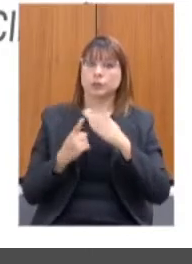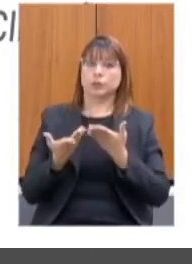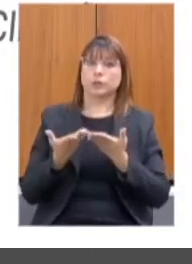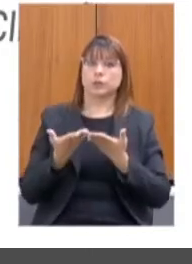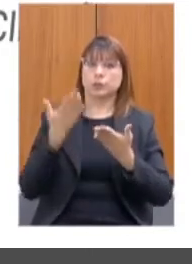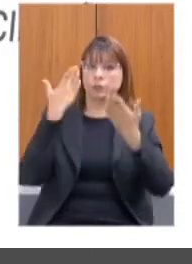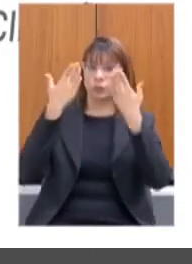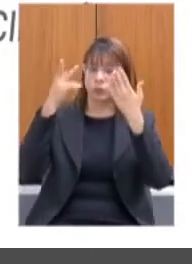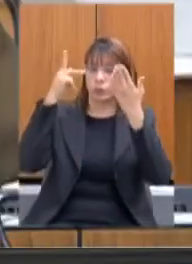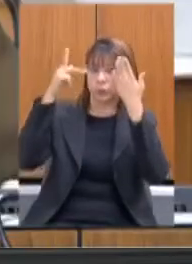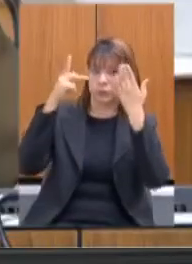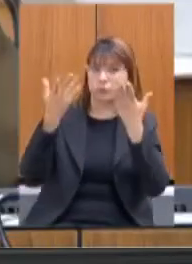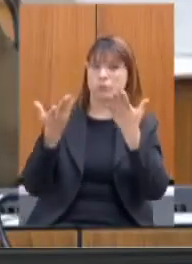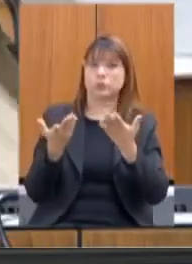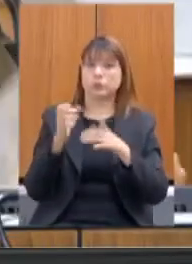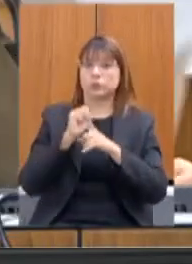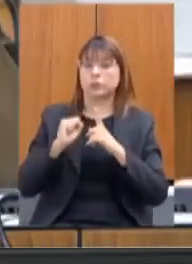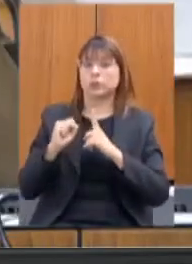telefone.